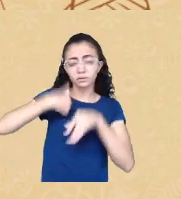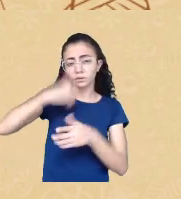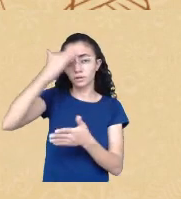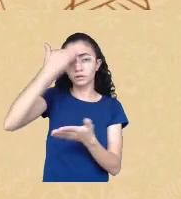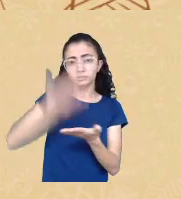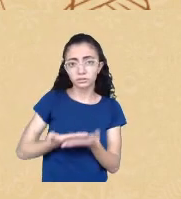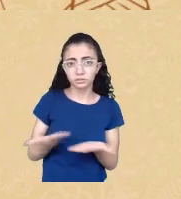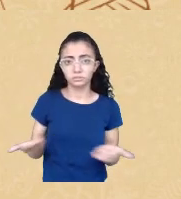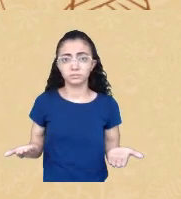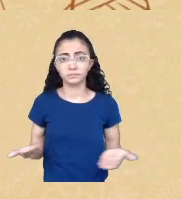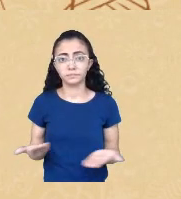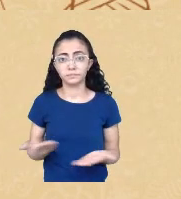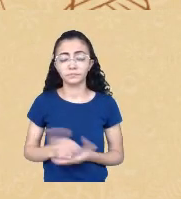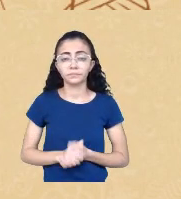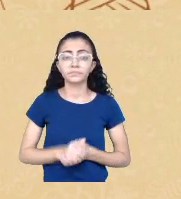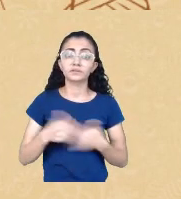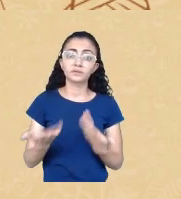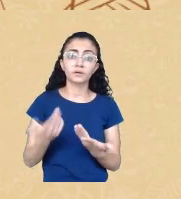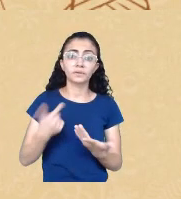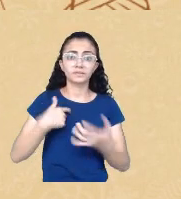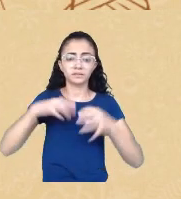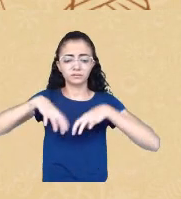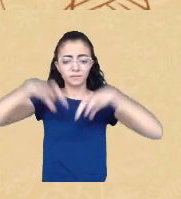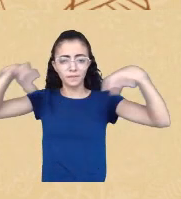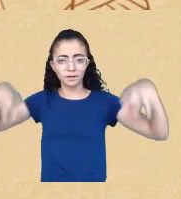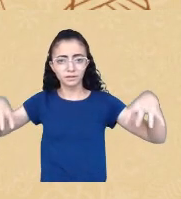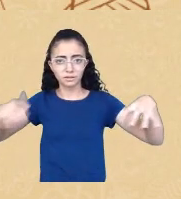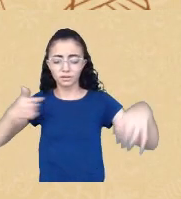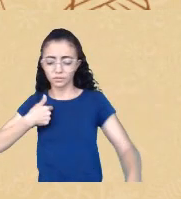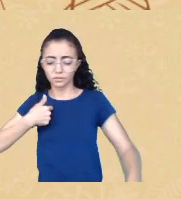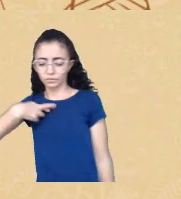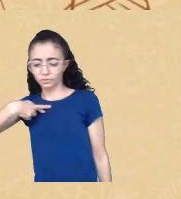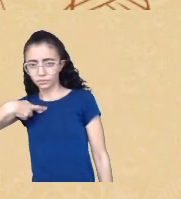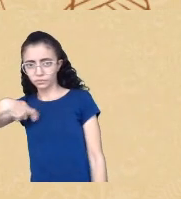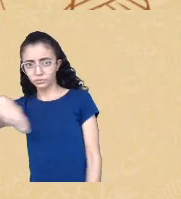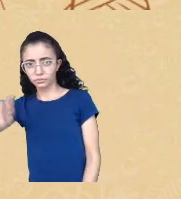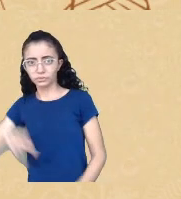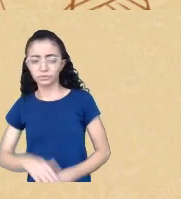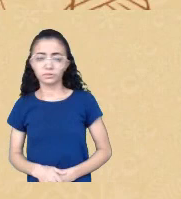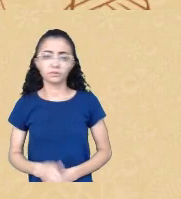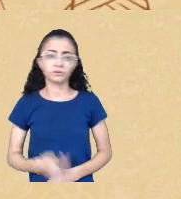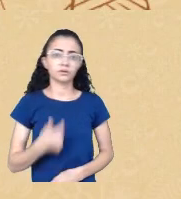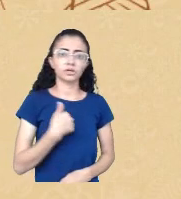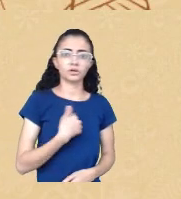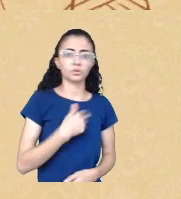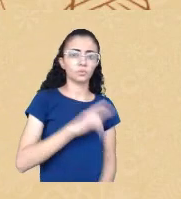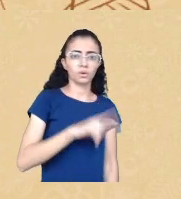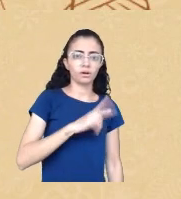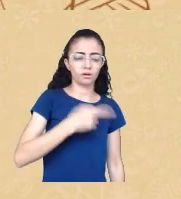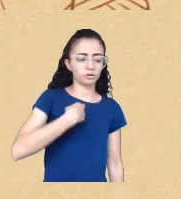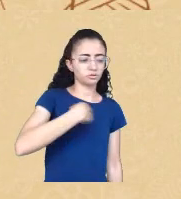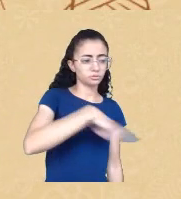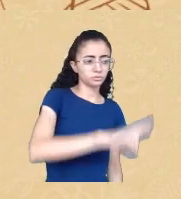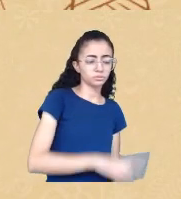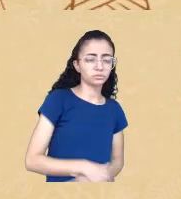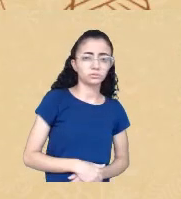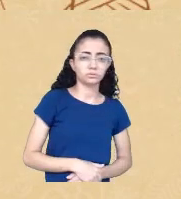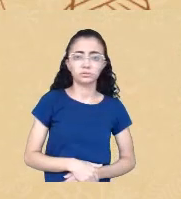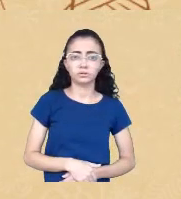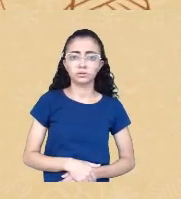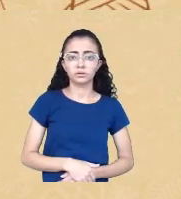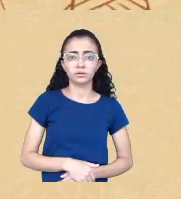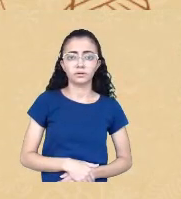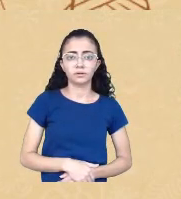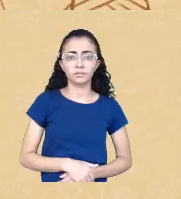entre eu ser religioso e eu não ser religioso para cumprir um ideal